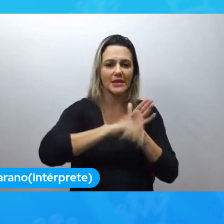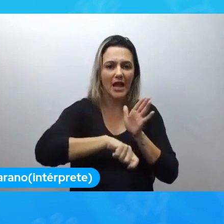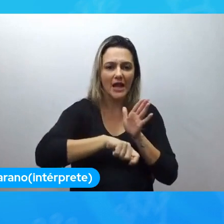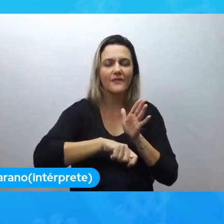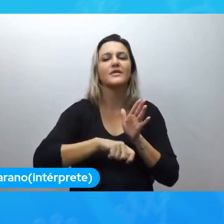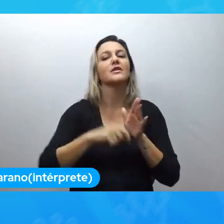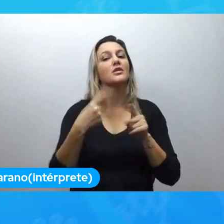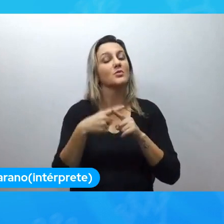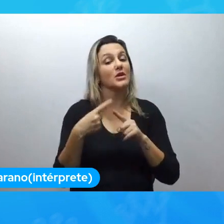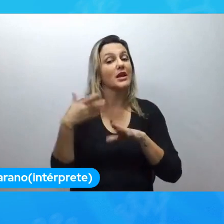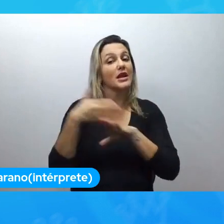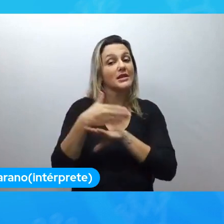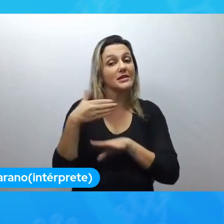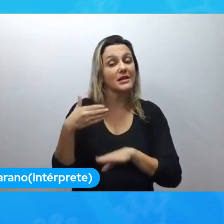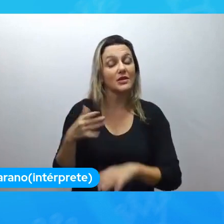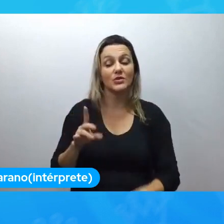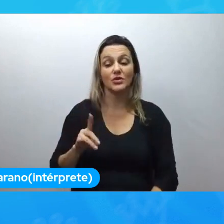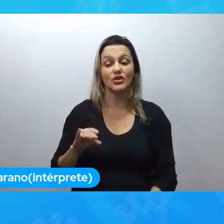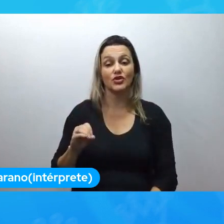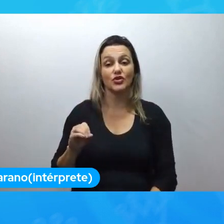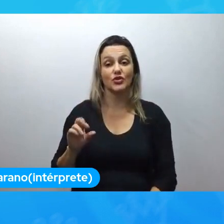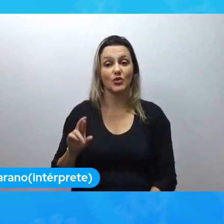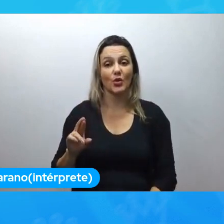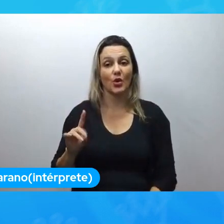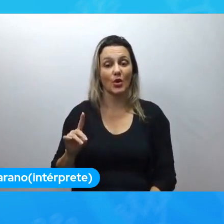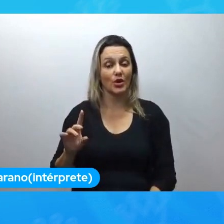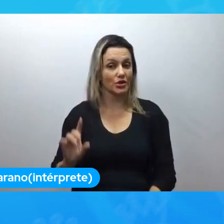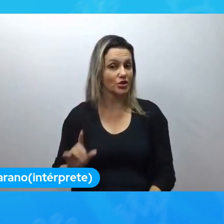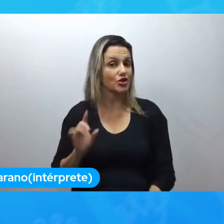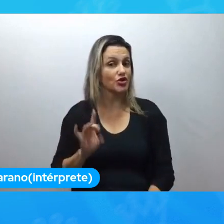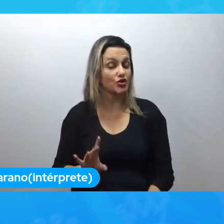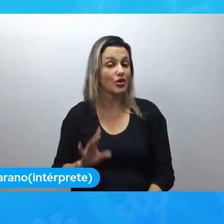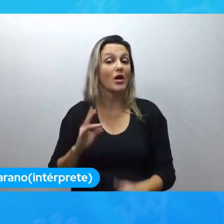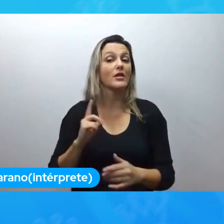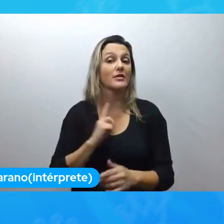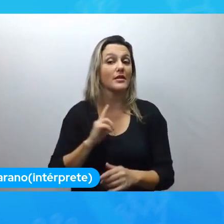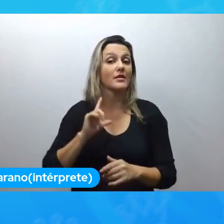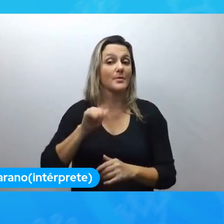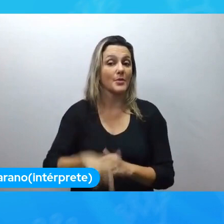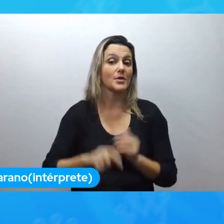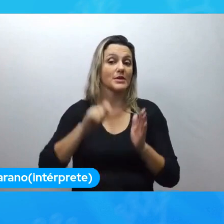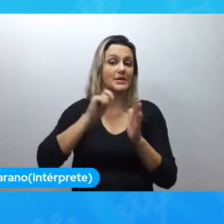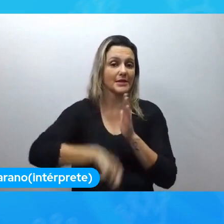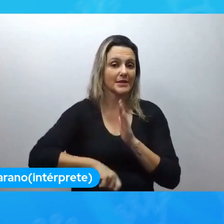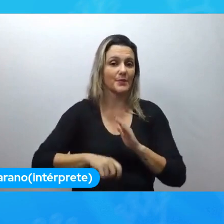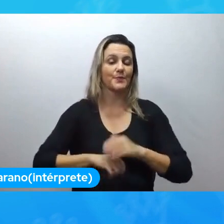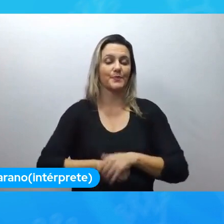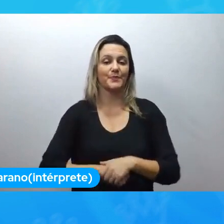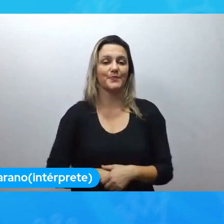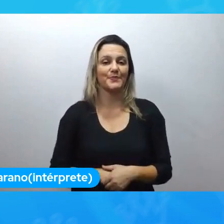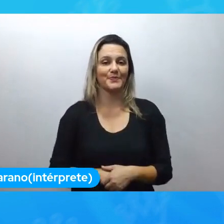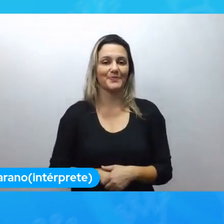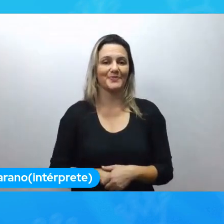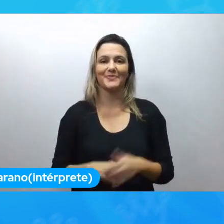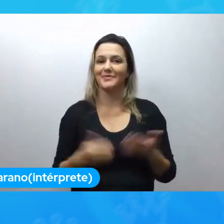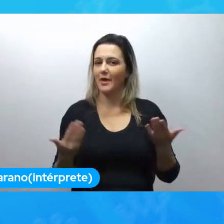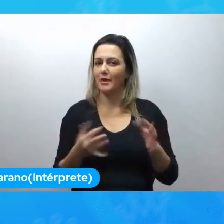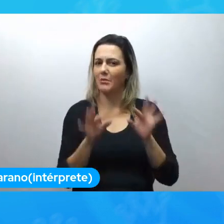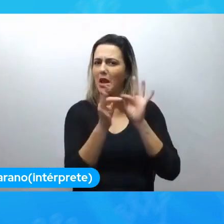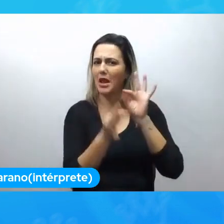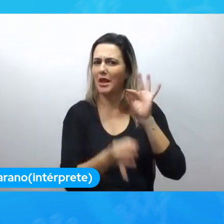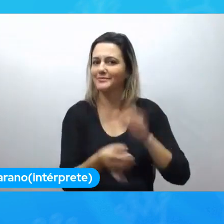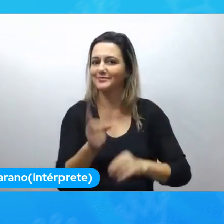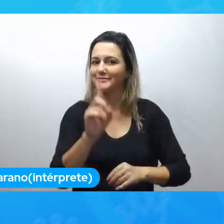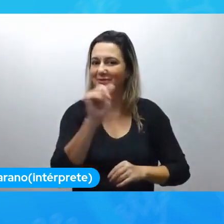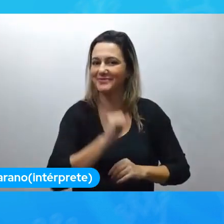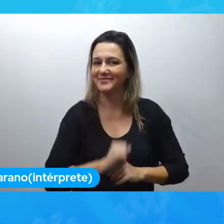ao Discord só acontece depois que você faz a sua inscrição. E agora sim, sem mais delongas de verdade,